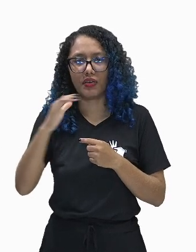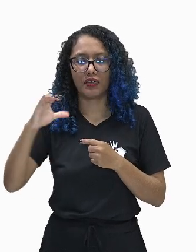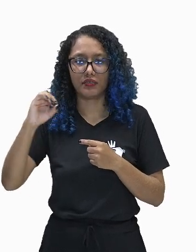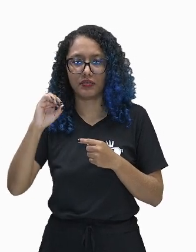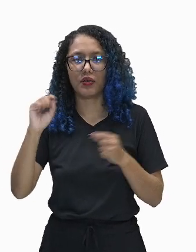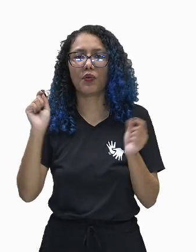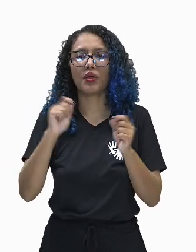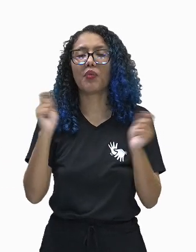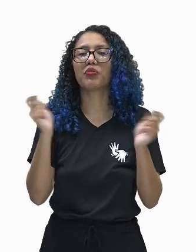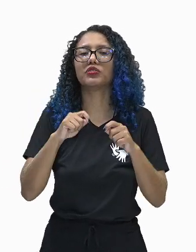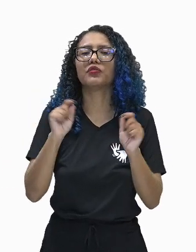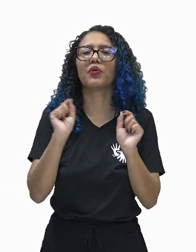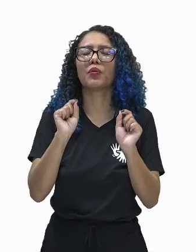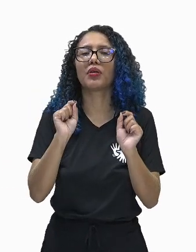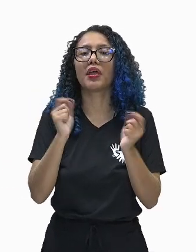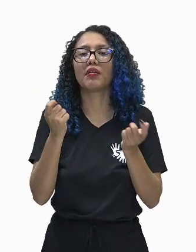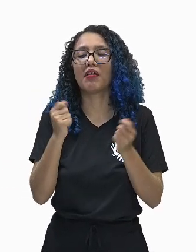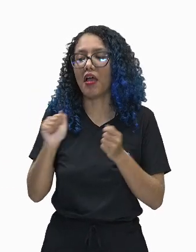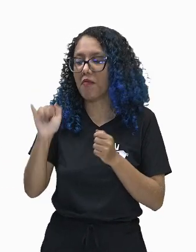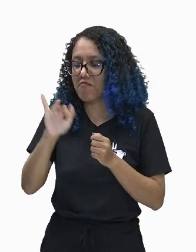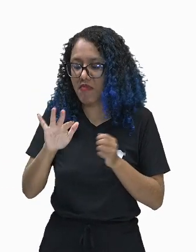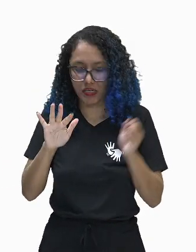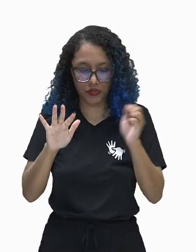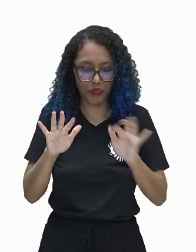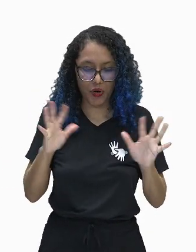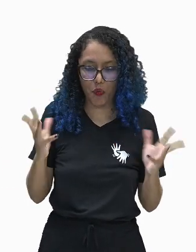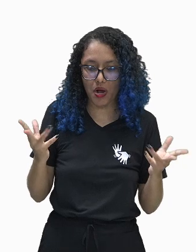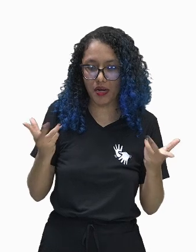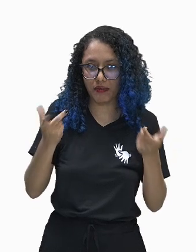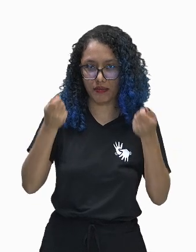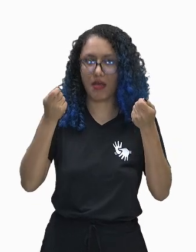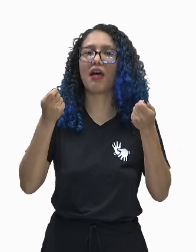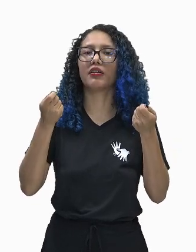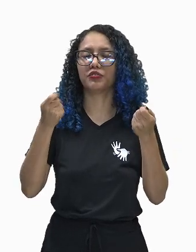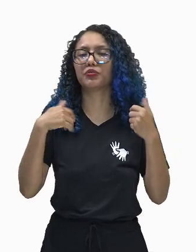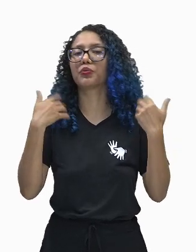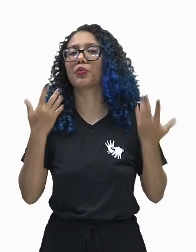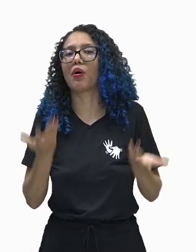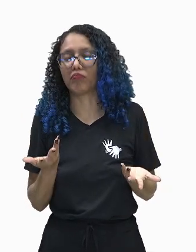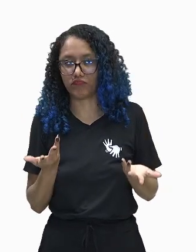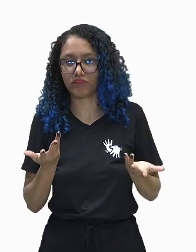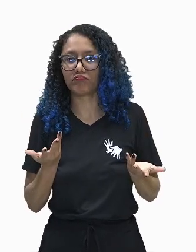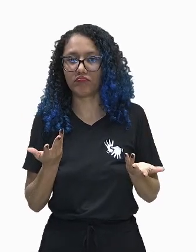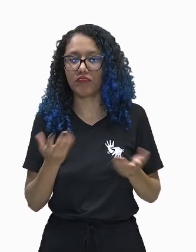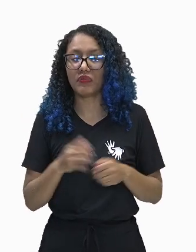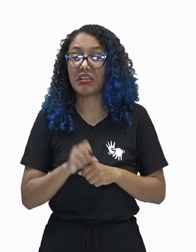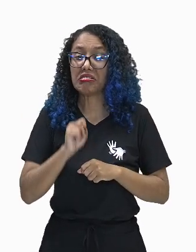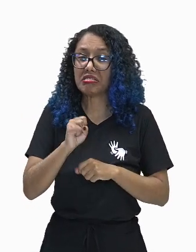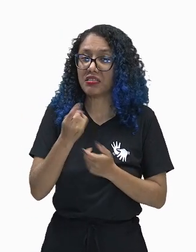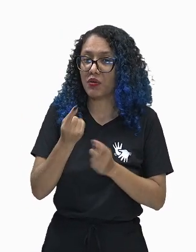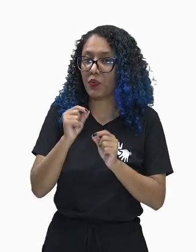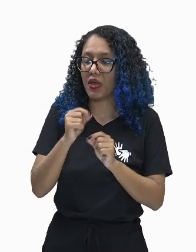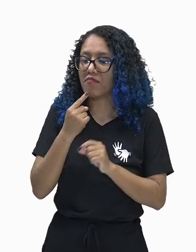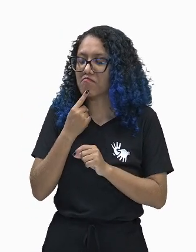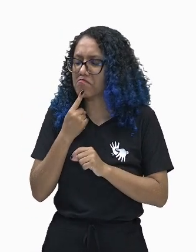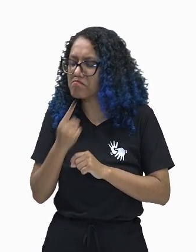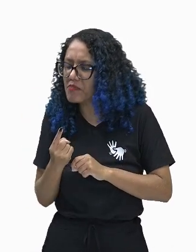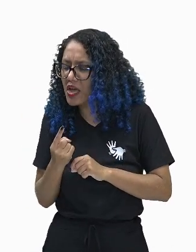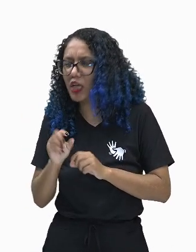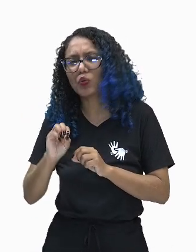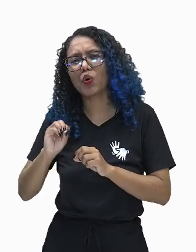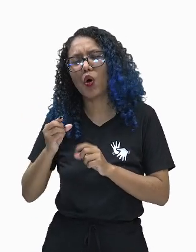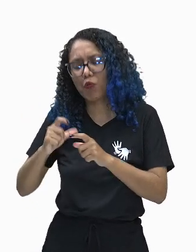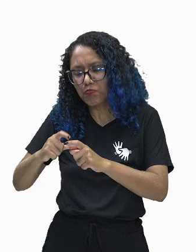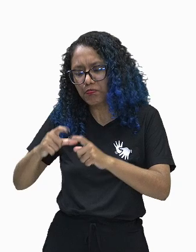visualiza no campo de visão, sendo ele muito próximo ou tendo uma amplitude